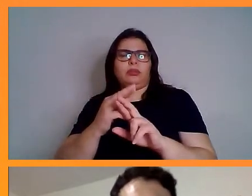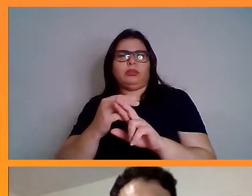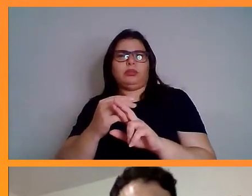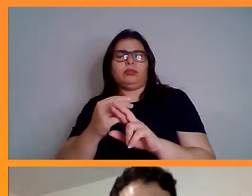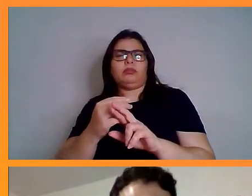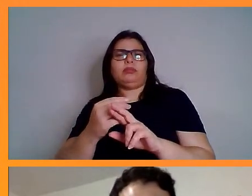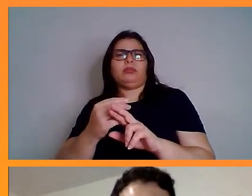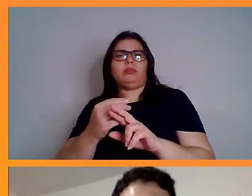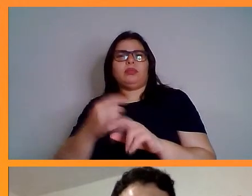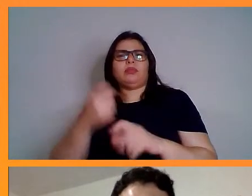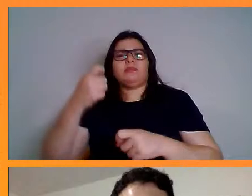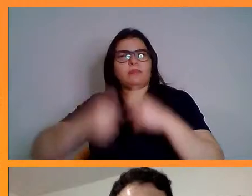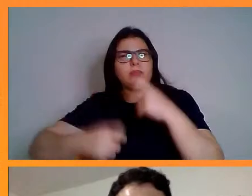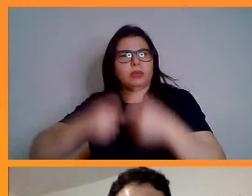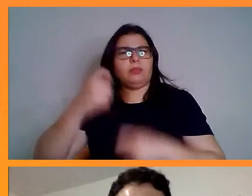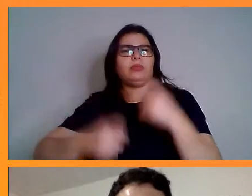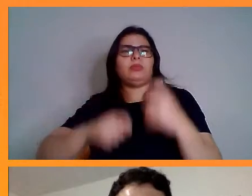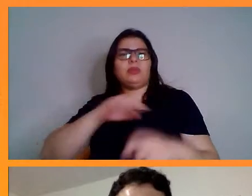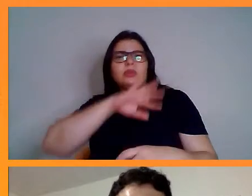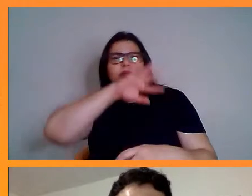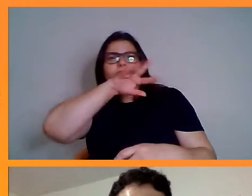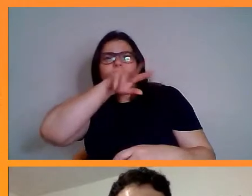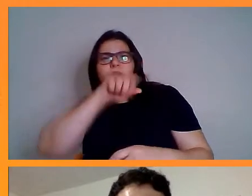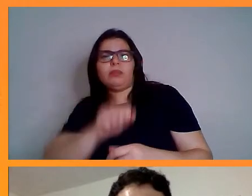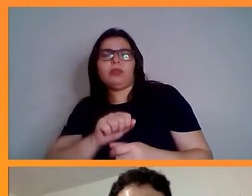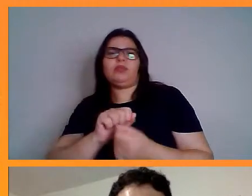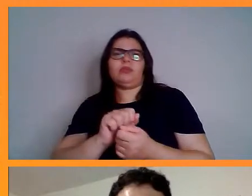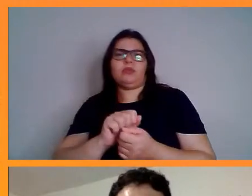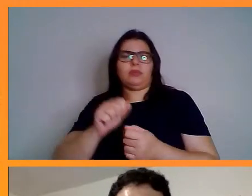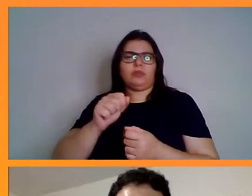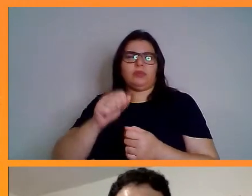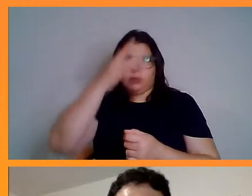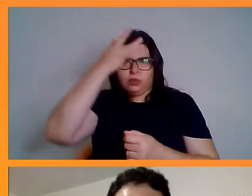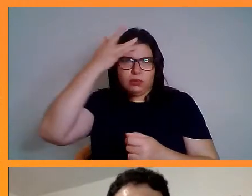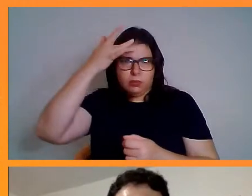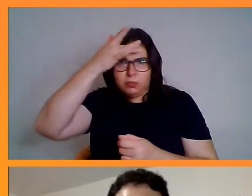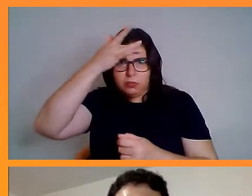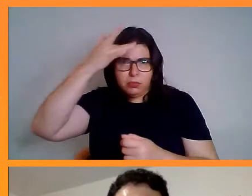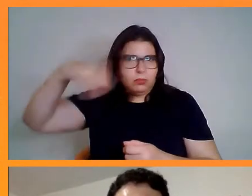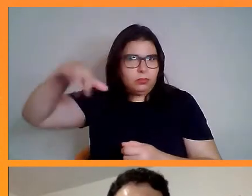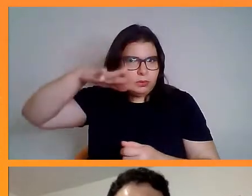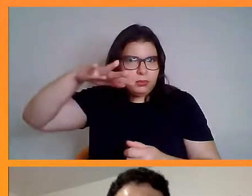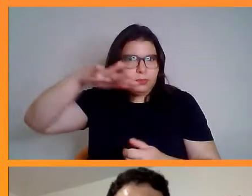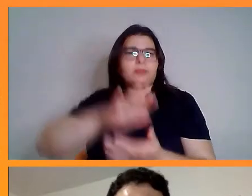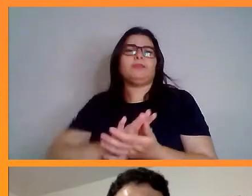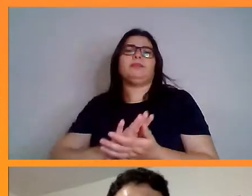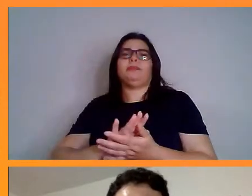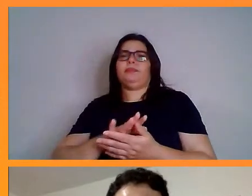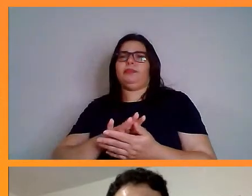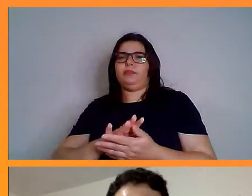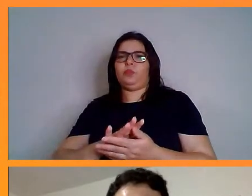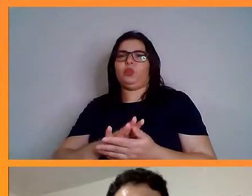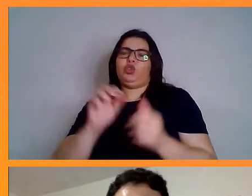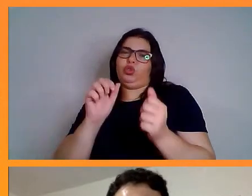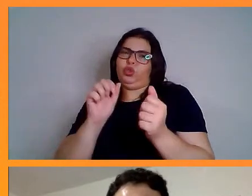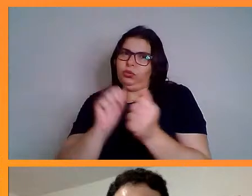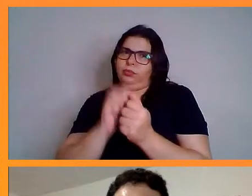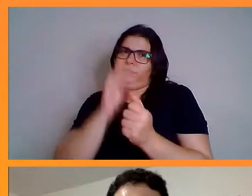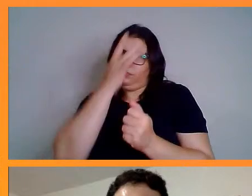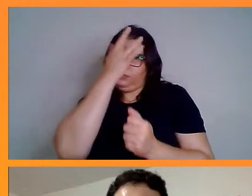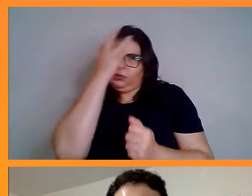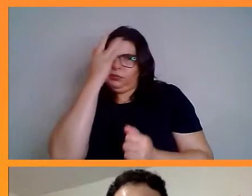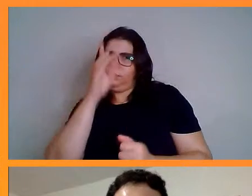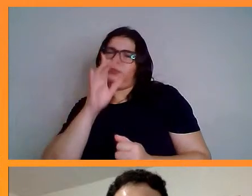Existem. Na realidade, assim, normalmente o trabalho de reprodução animal junto à população,